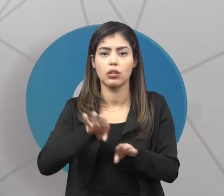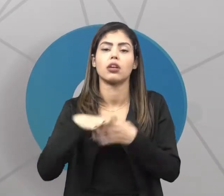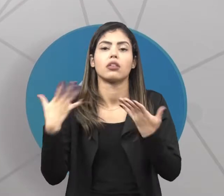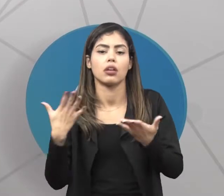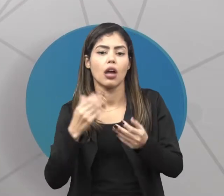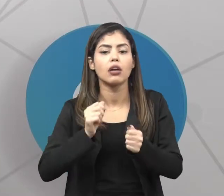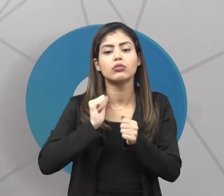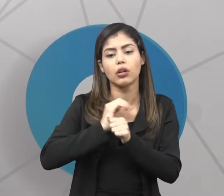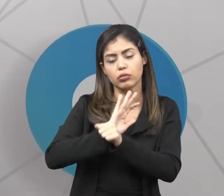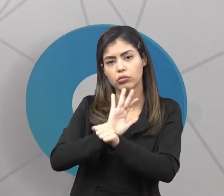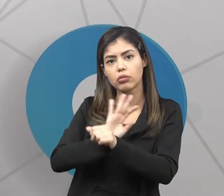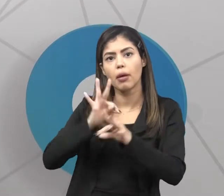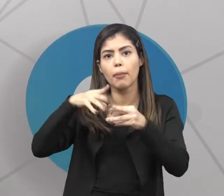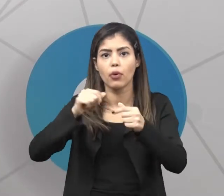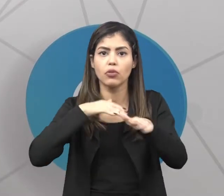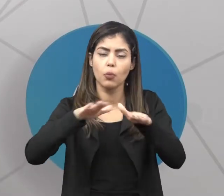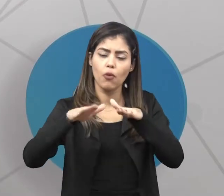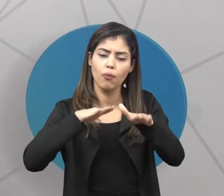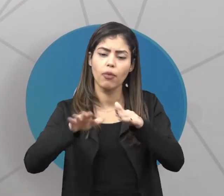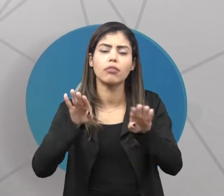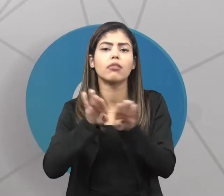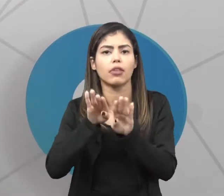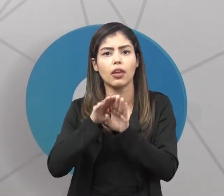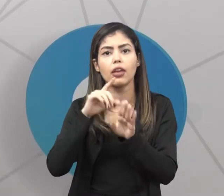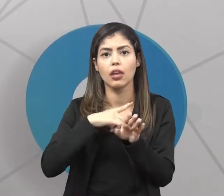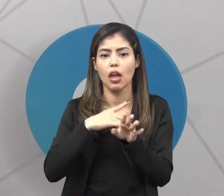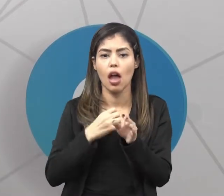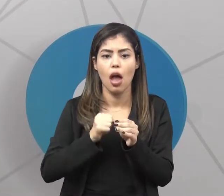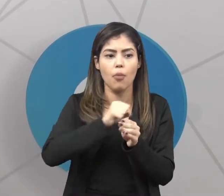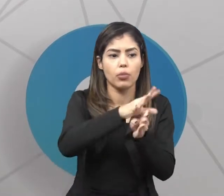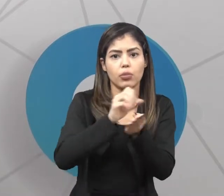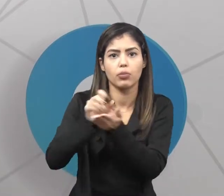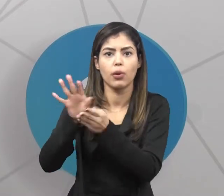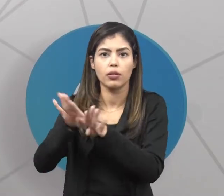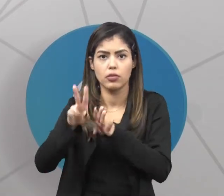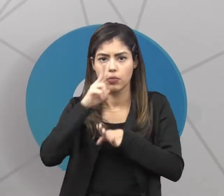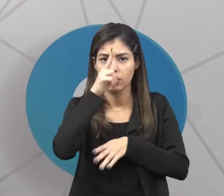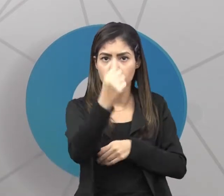para esse movimento, que é uma ideia de distribuição de poder.